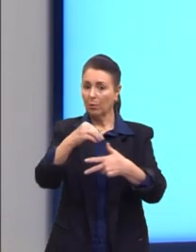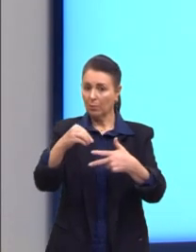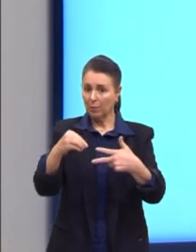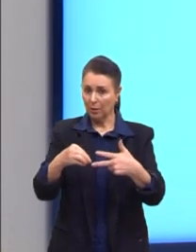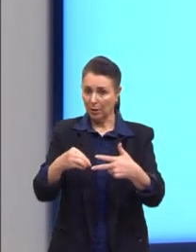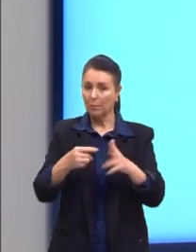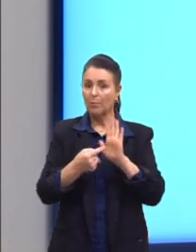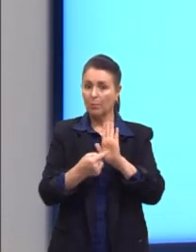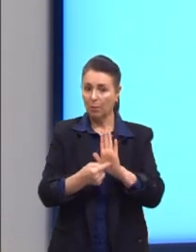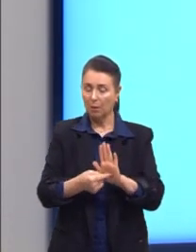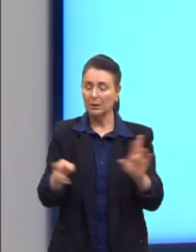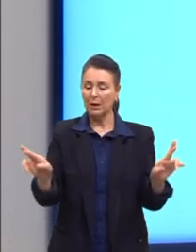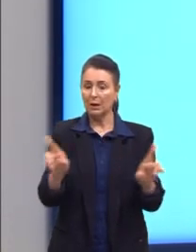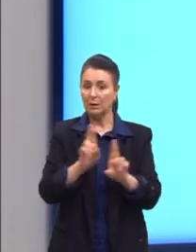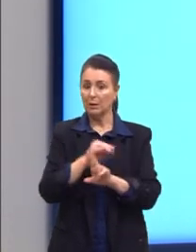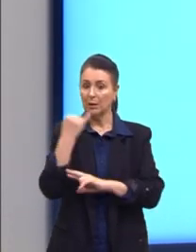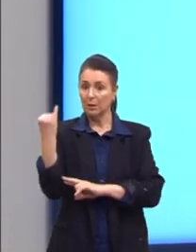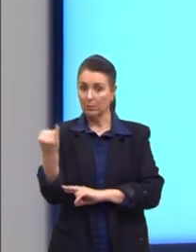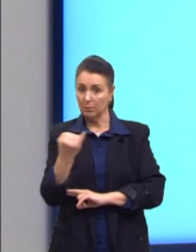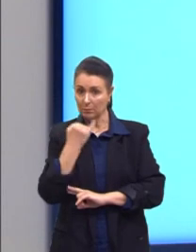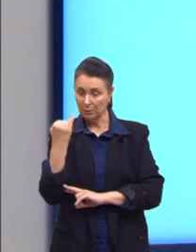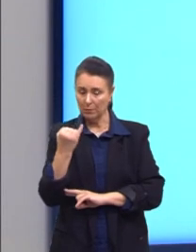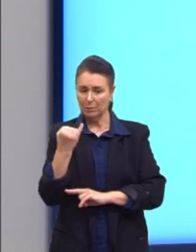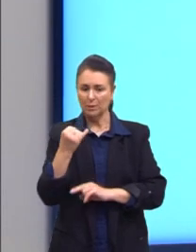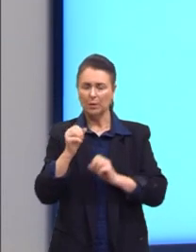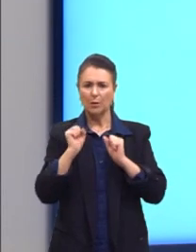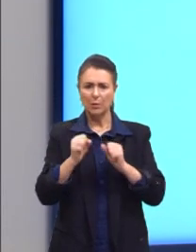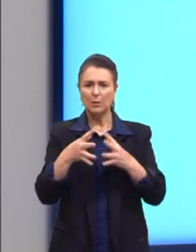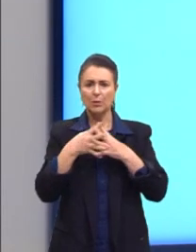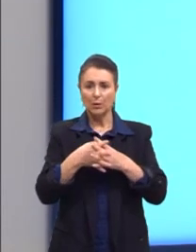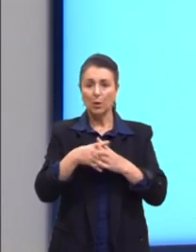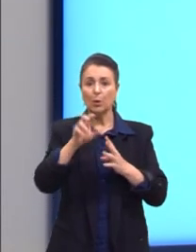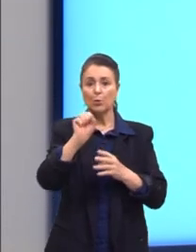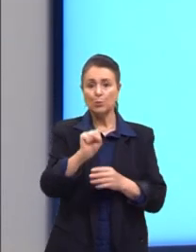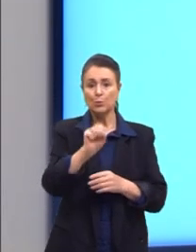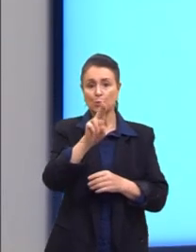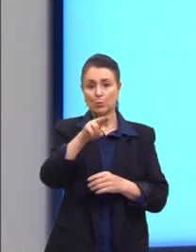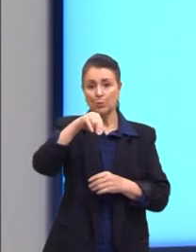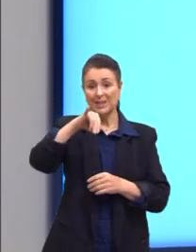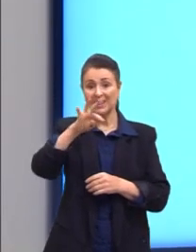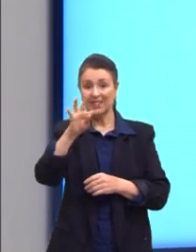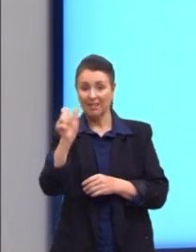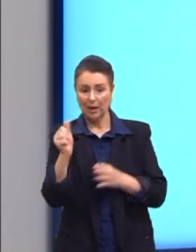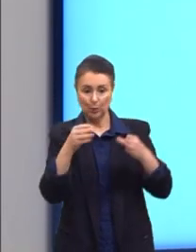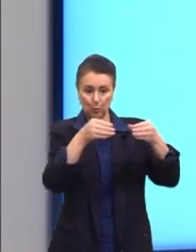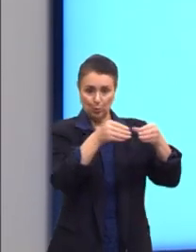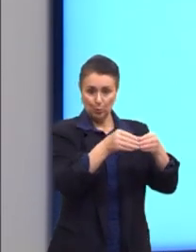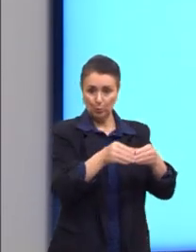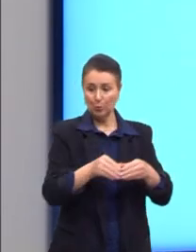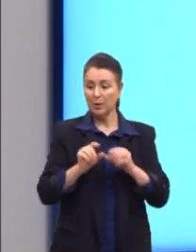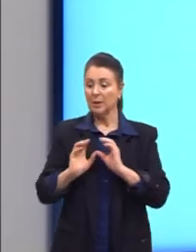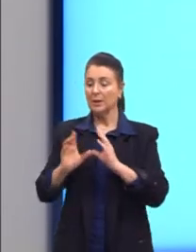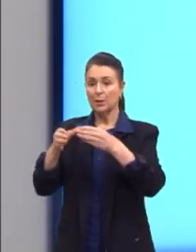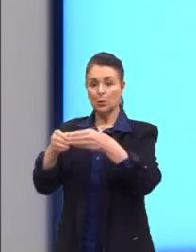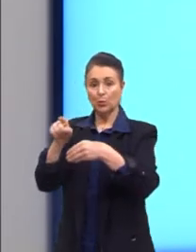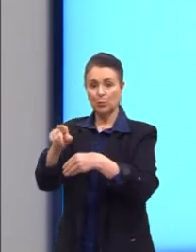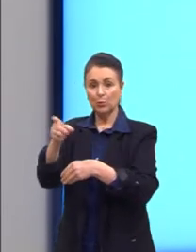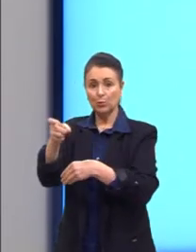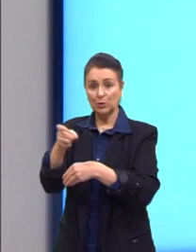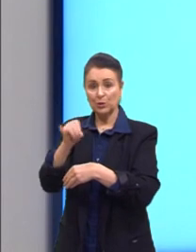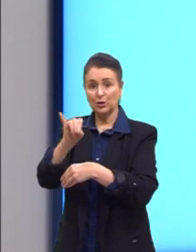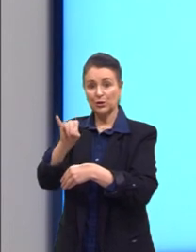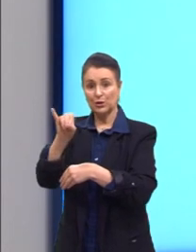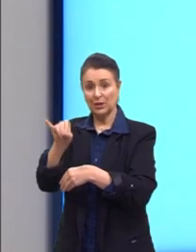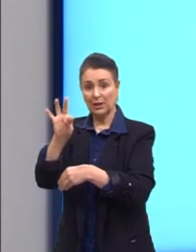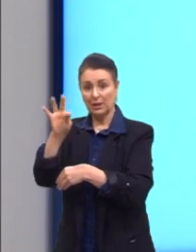que pode ser um pouco confusa, o é o sunita e o que é os xiítas. Em primeiro lugar, eles são muçulmanos.